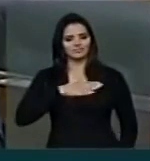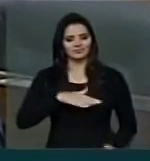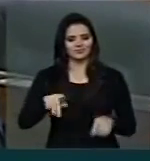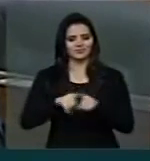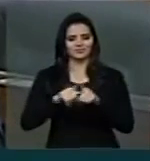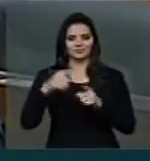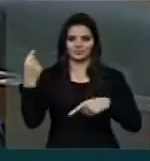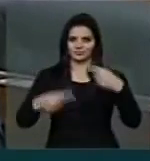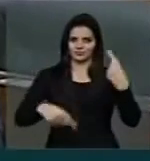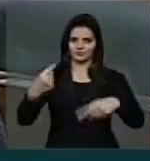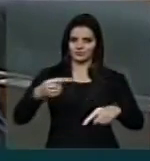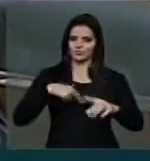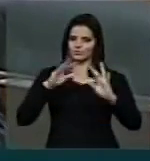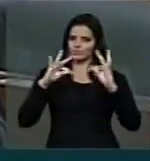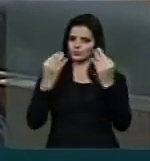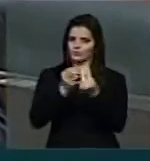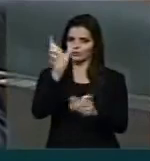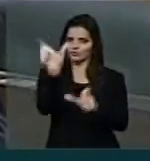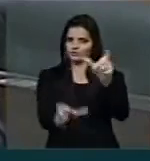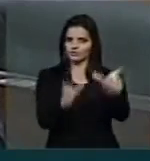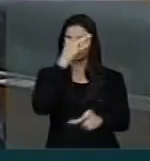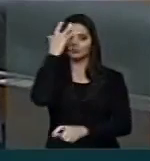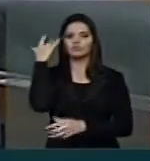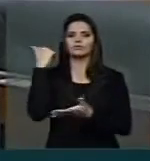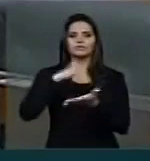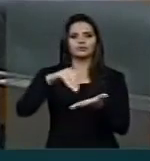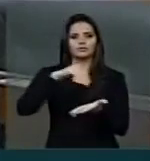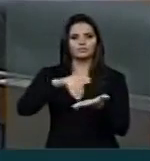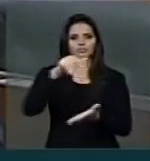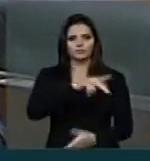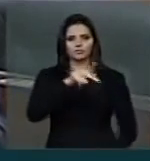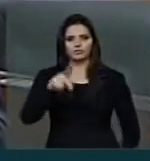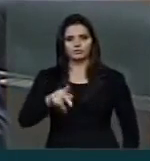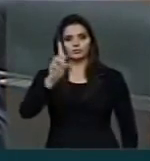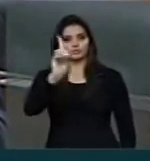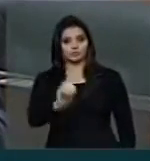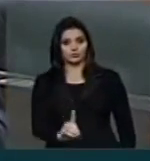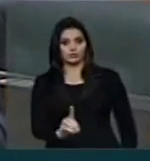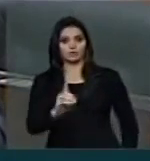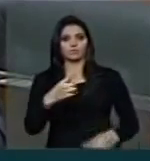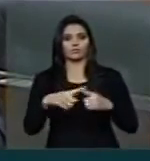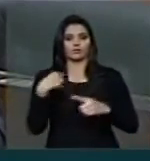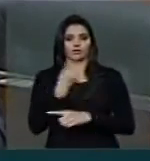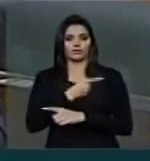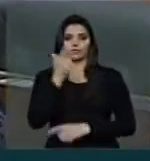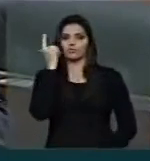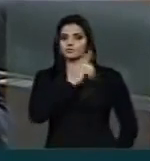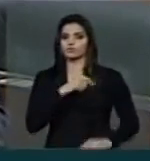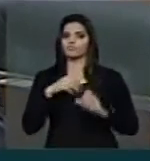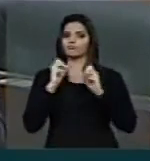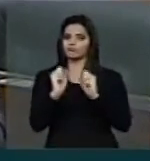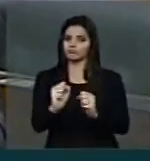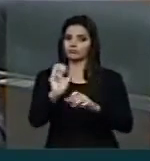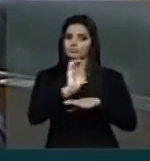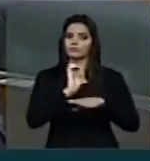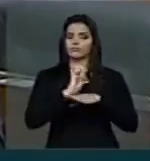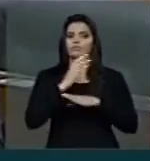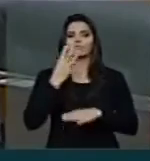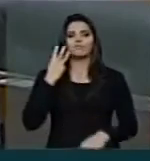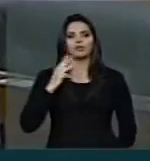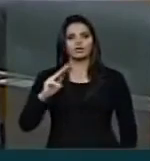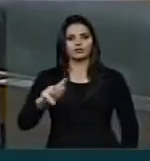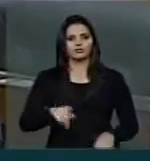debater com todas as pessoas, secretários, professores, diretores, para que a gente possa, no Estado do Maranhão, também